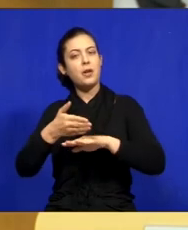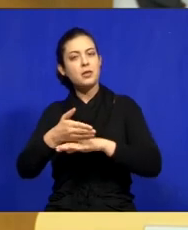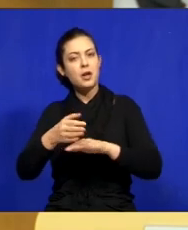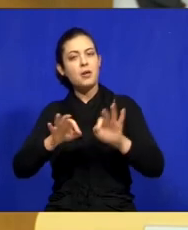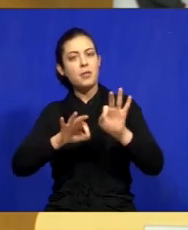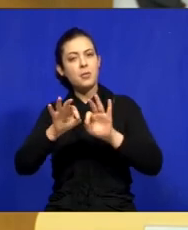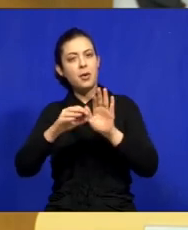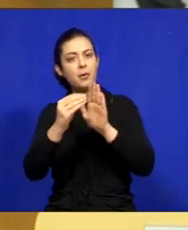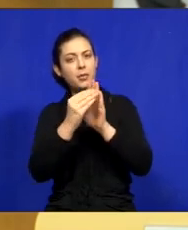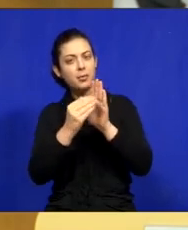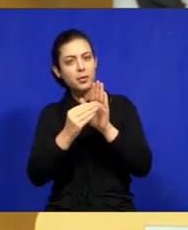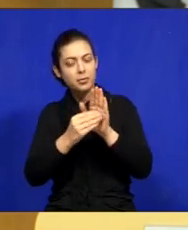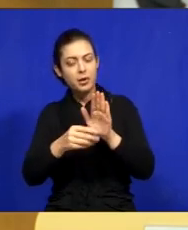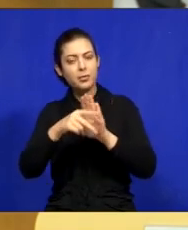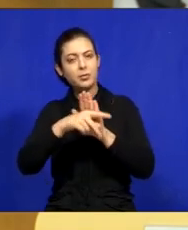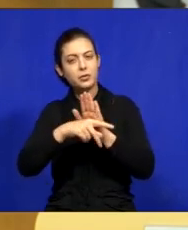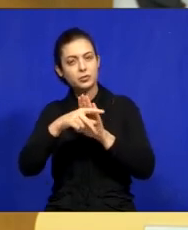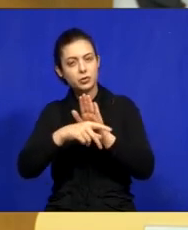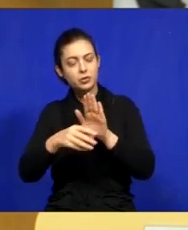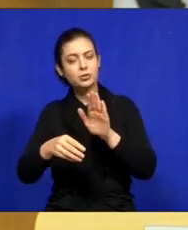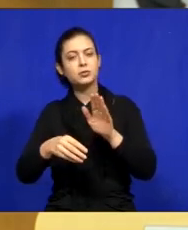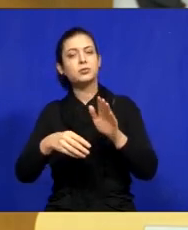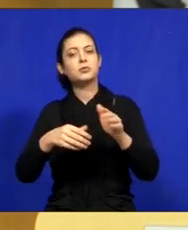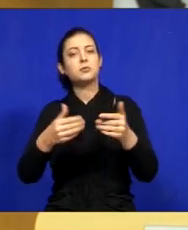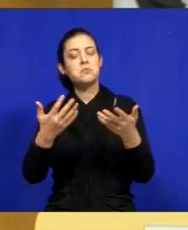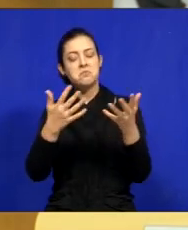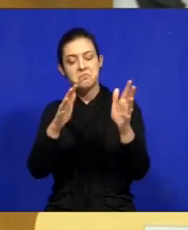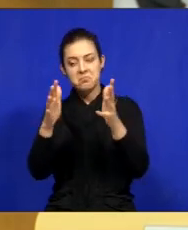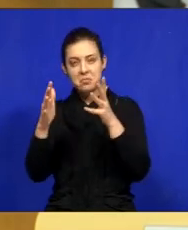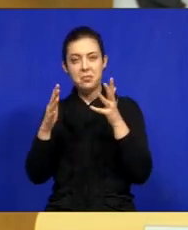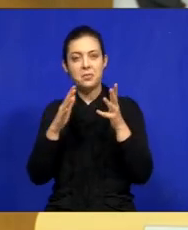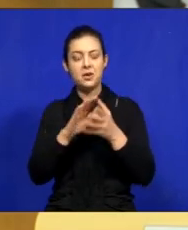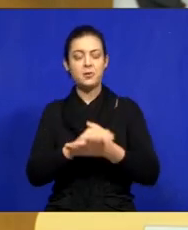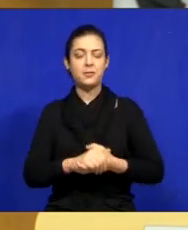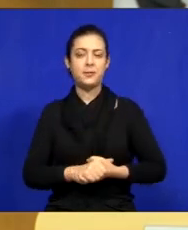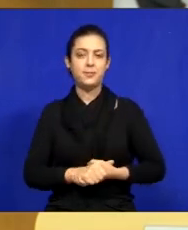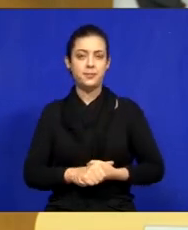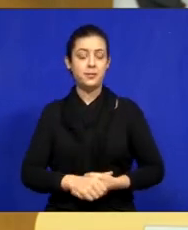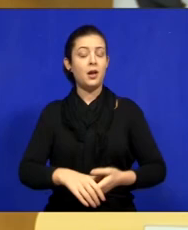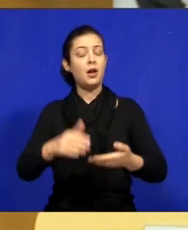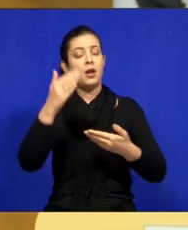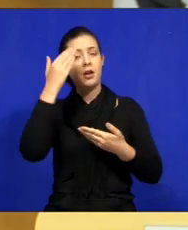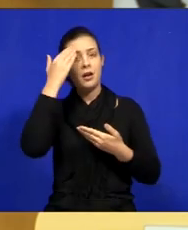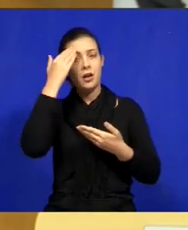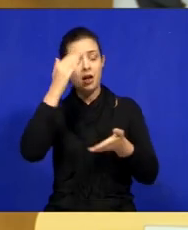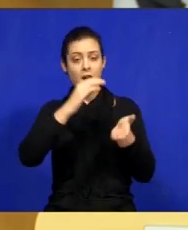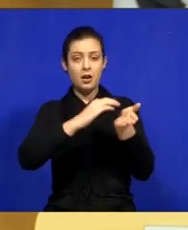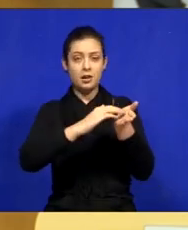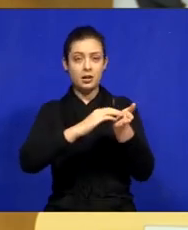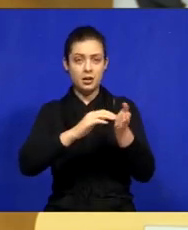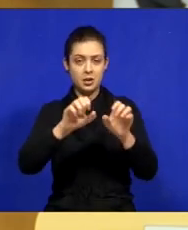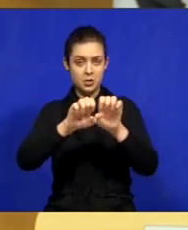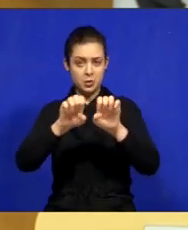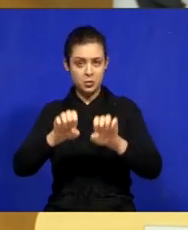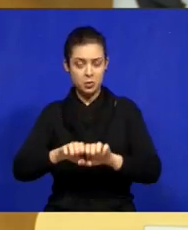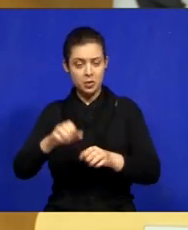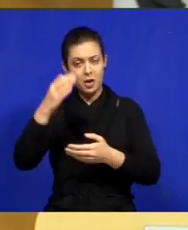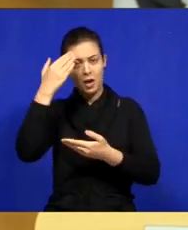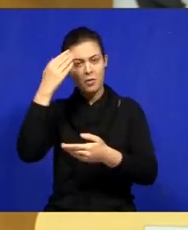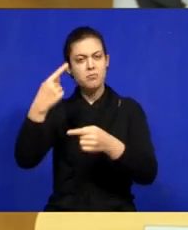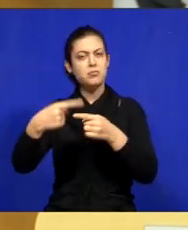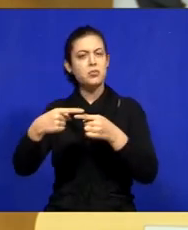elaboração dos projetos. Parabéns a todos. Quero também agradecer à Secretaria de Infraestrutura